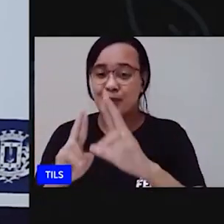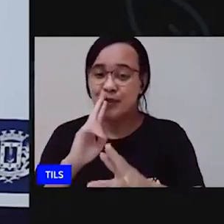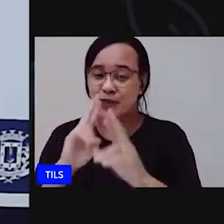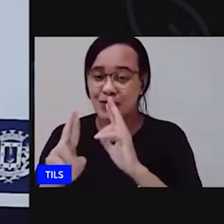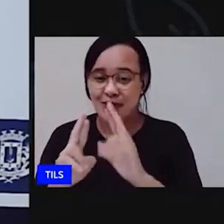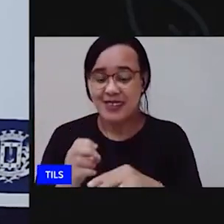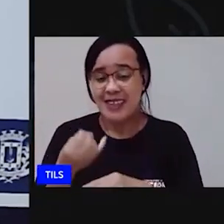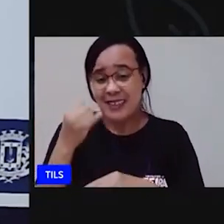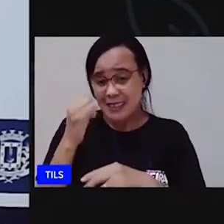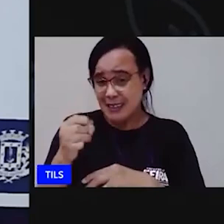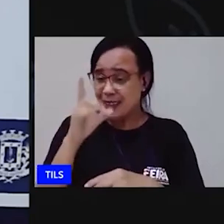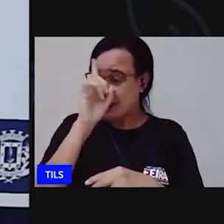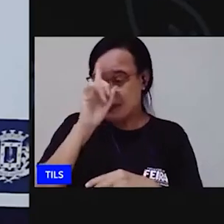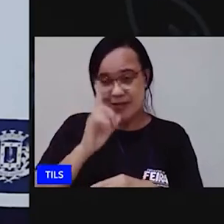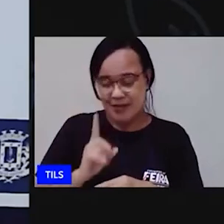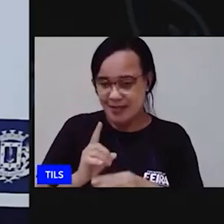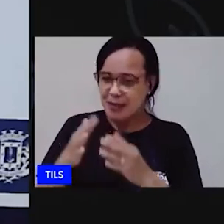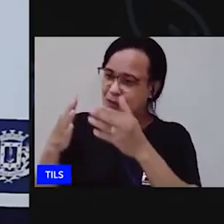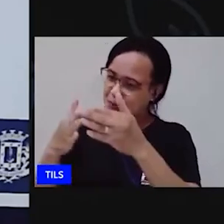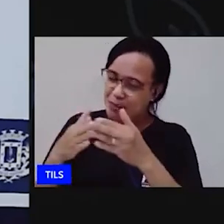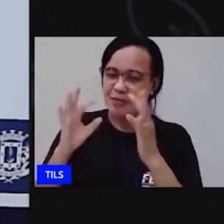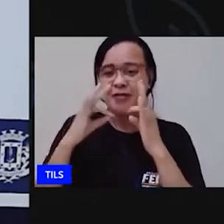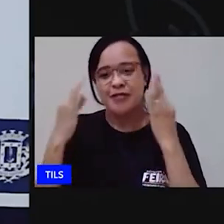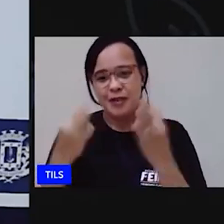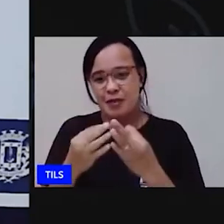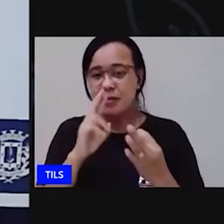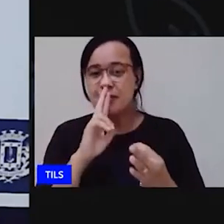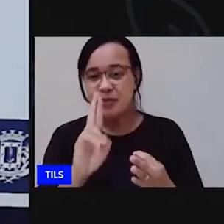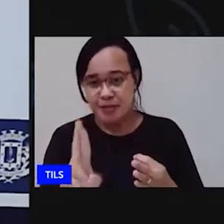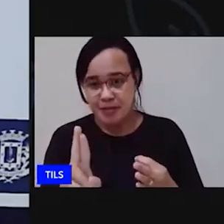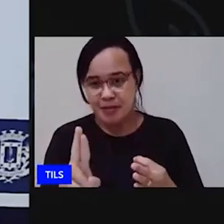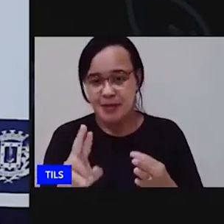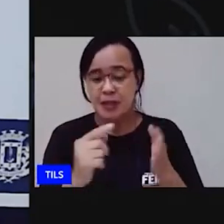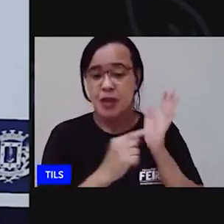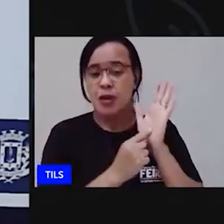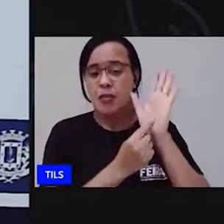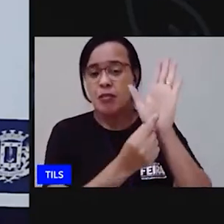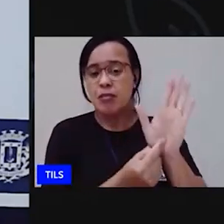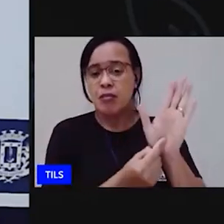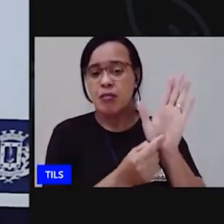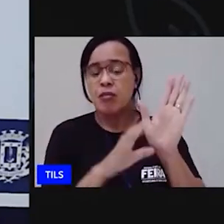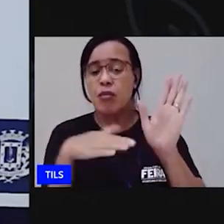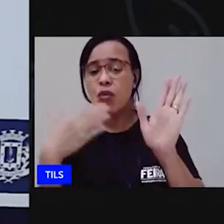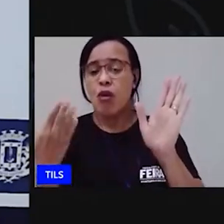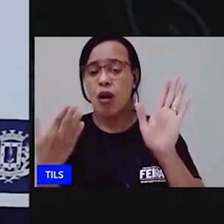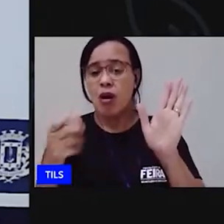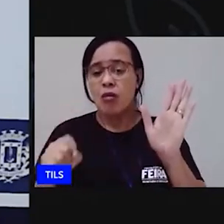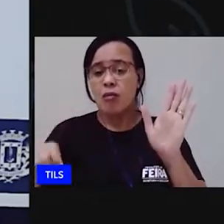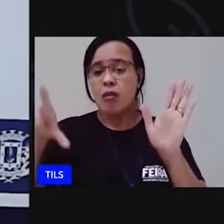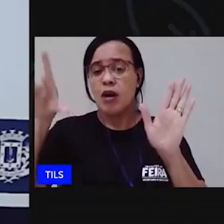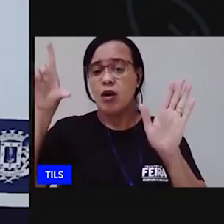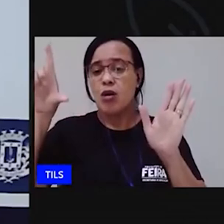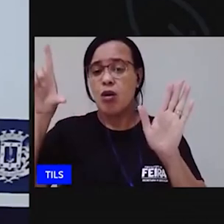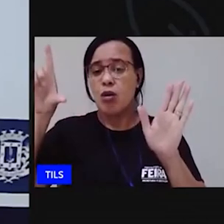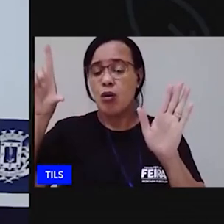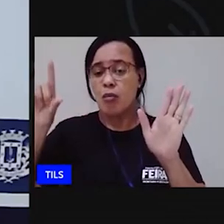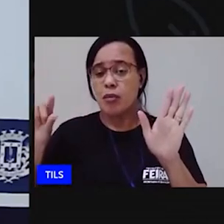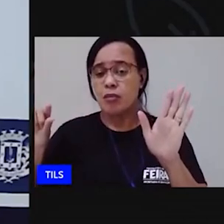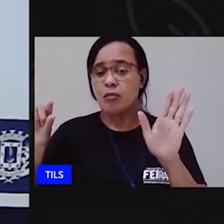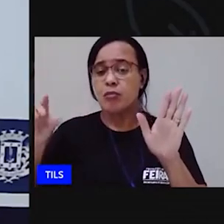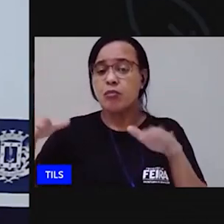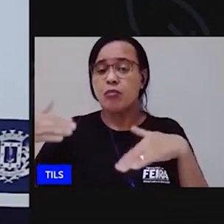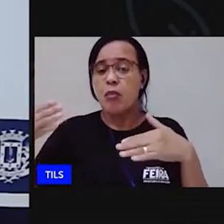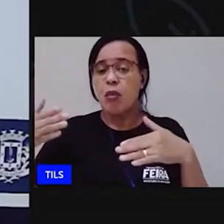curtar me diga pra mim desse objeto que eu estou mostrando qual é o maior e qual é o